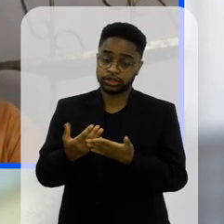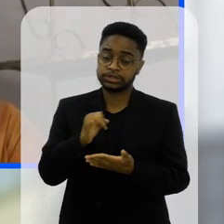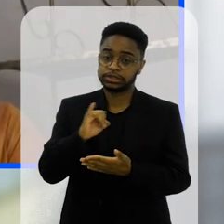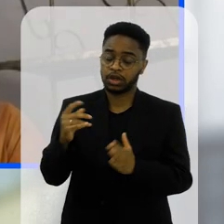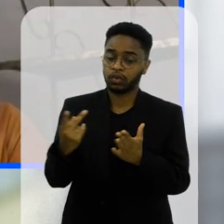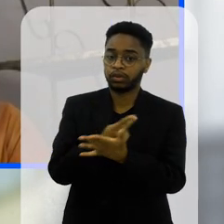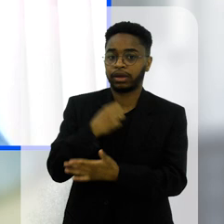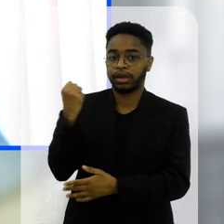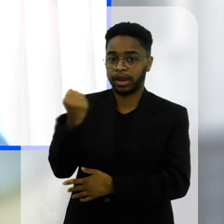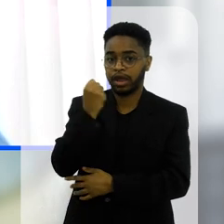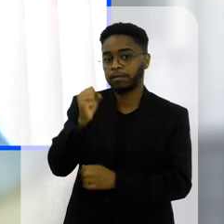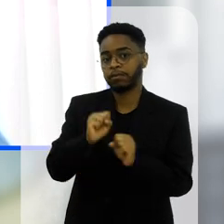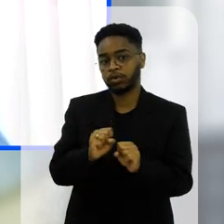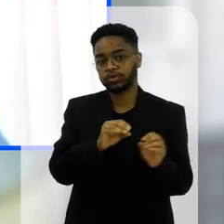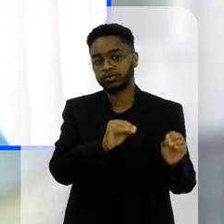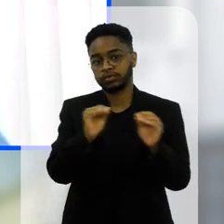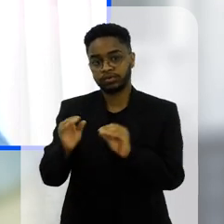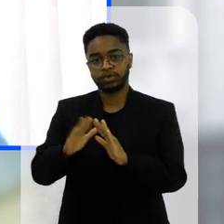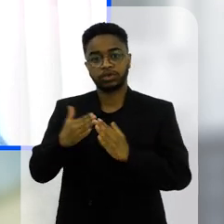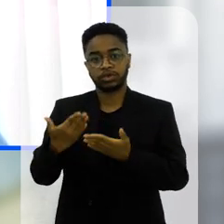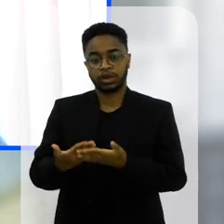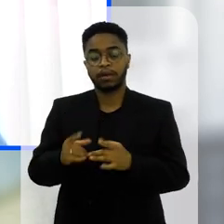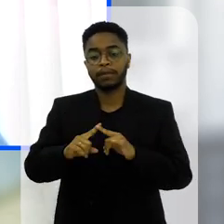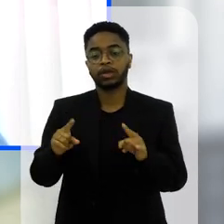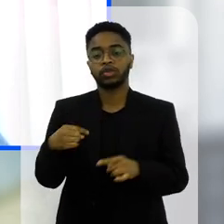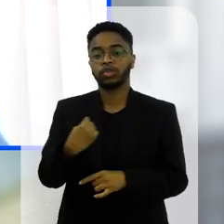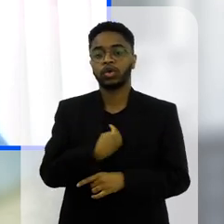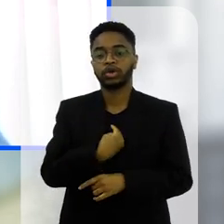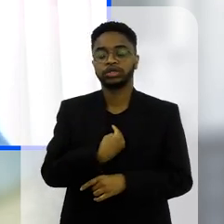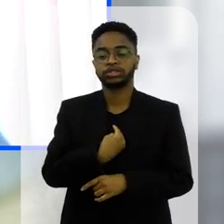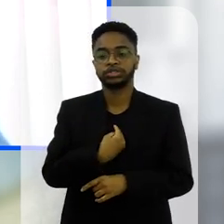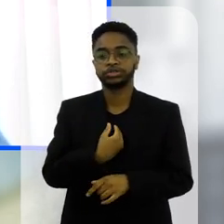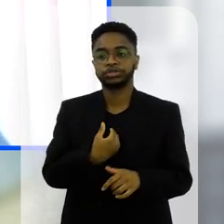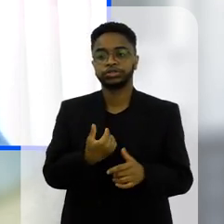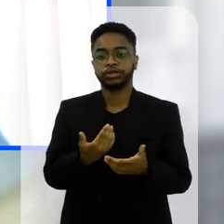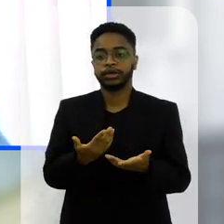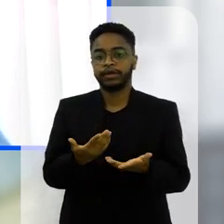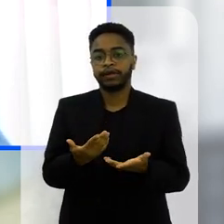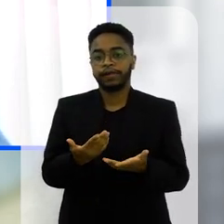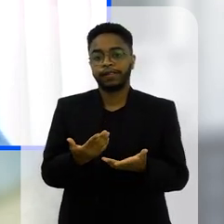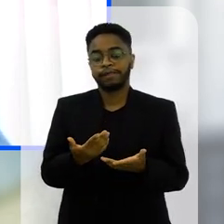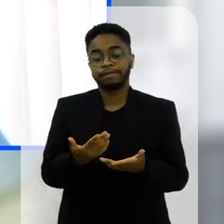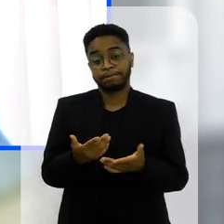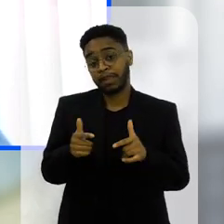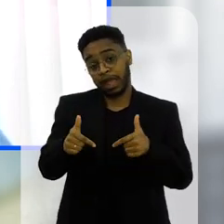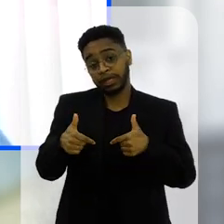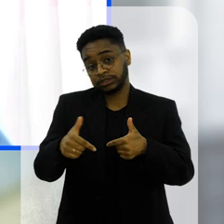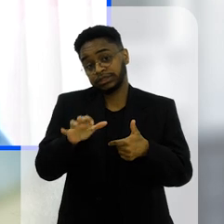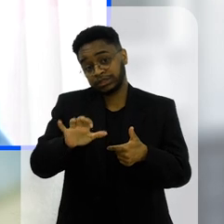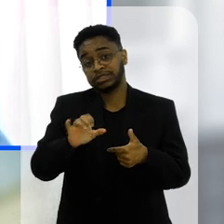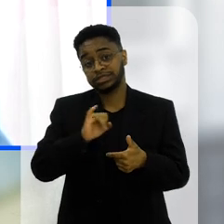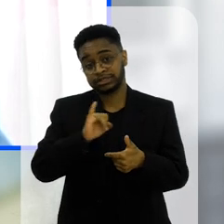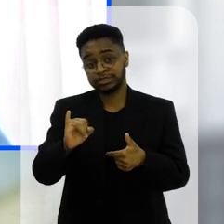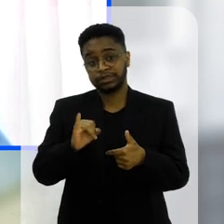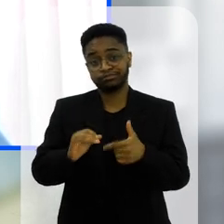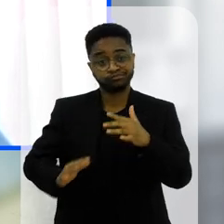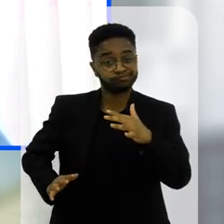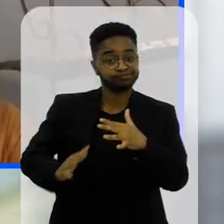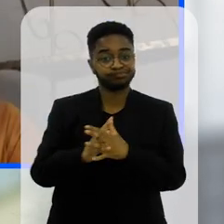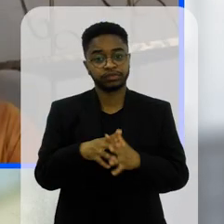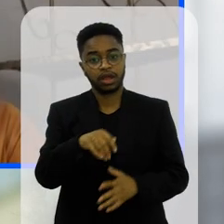mais graves acontecendo na unidade e que a gente não vai se furtar ali e aplicar se tivermos ali uma conduta muito